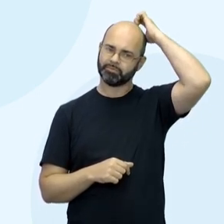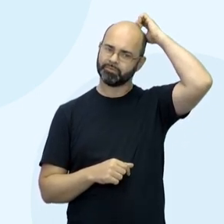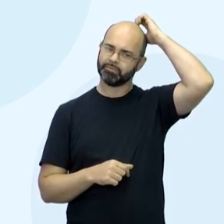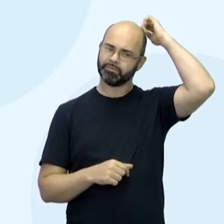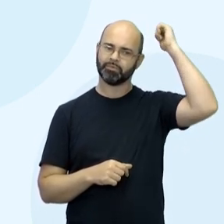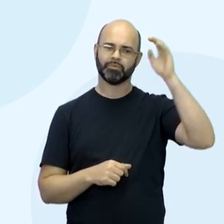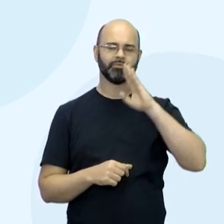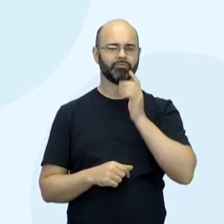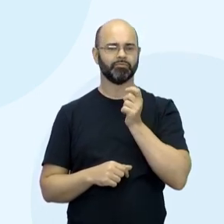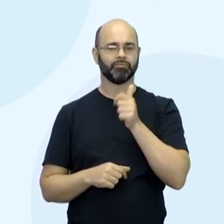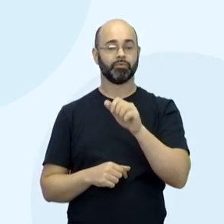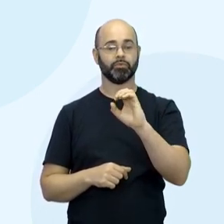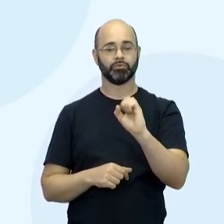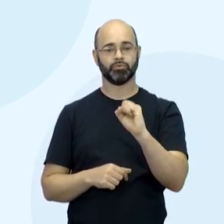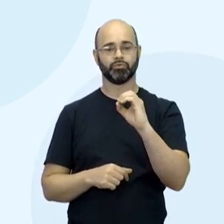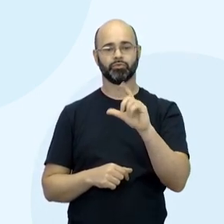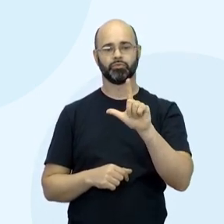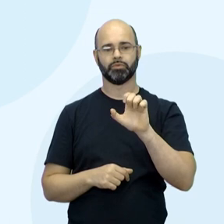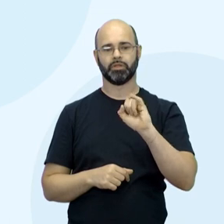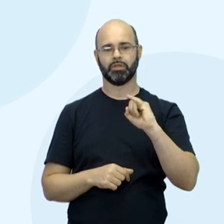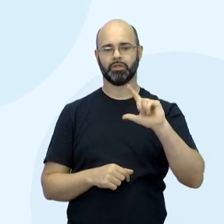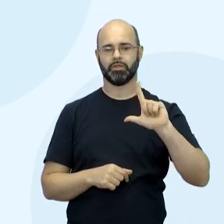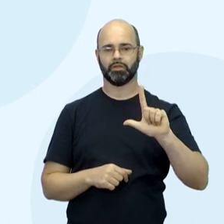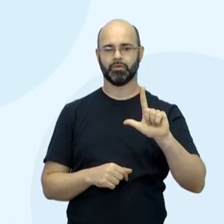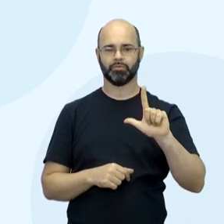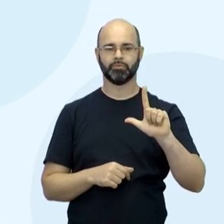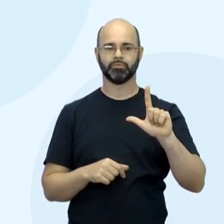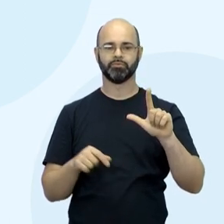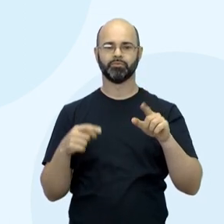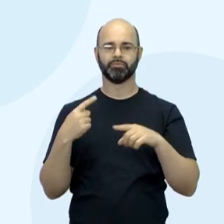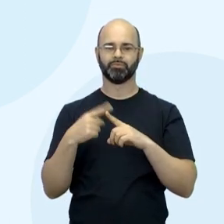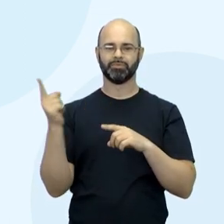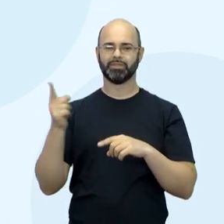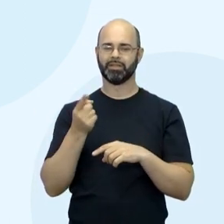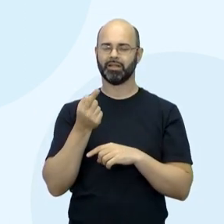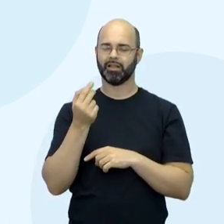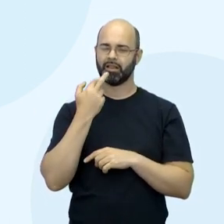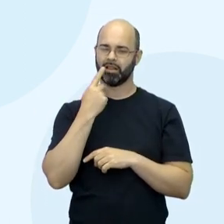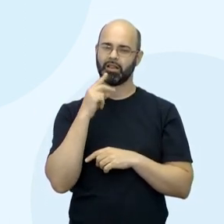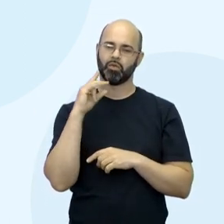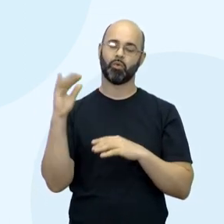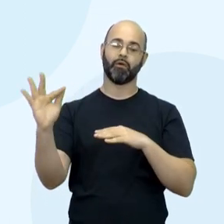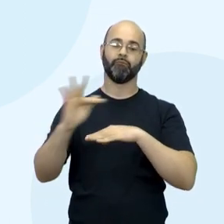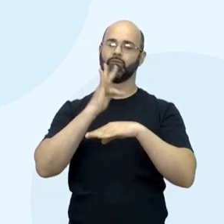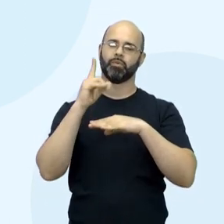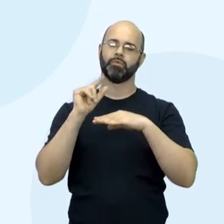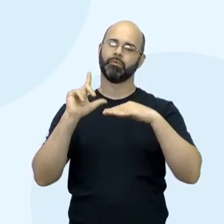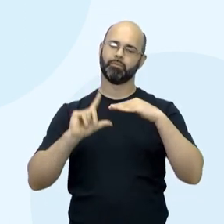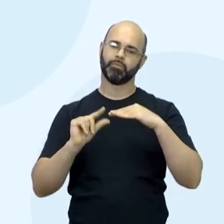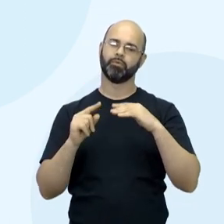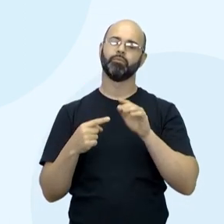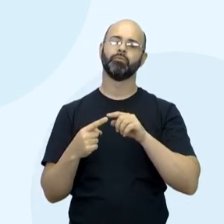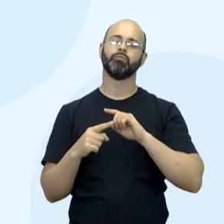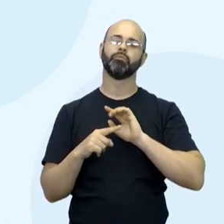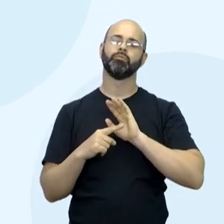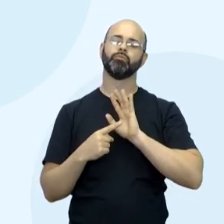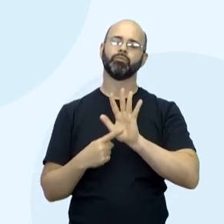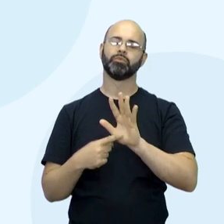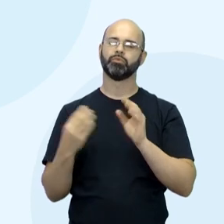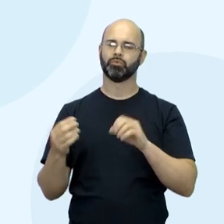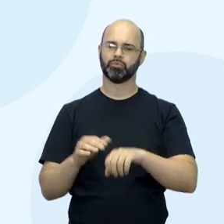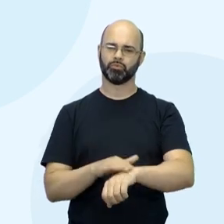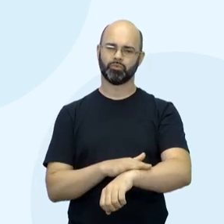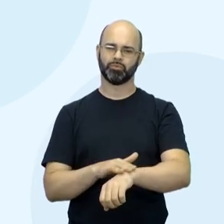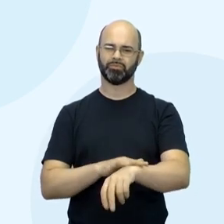imediatamente, não menos engajado, que Sembène, ele utiliza uma linguagem menos formal para mostrar o que significa ter um tom de pele